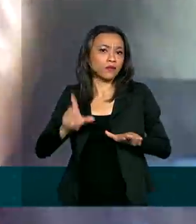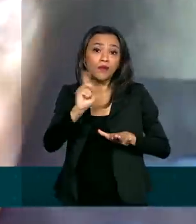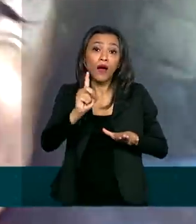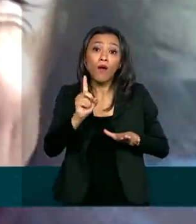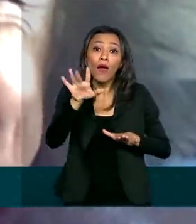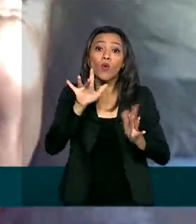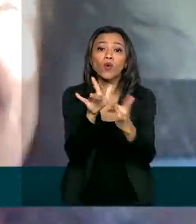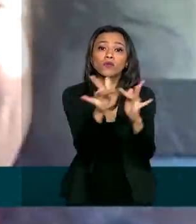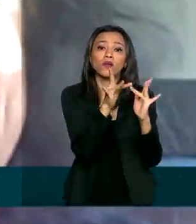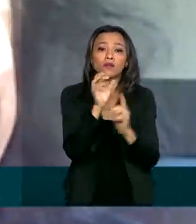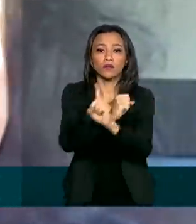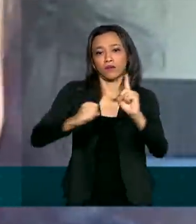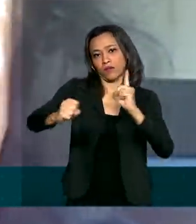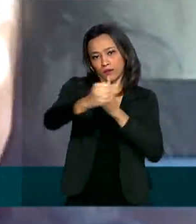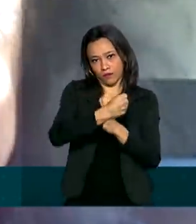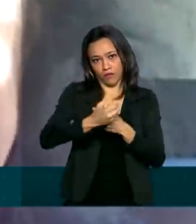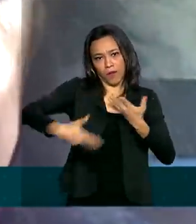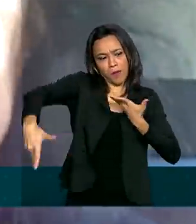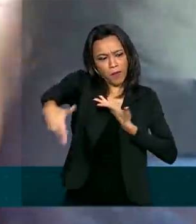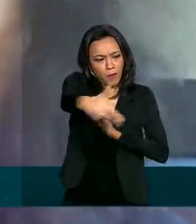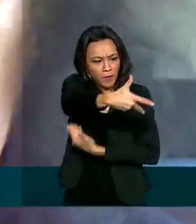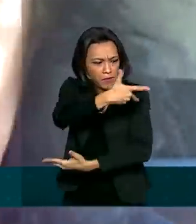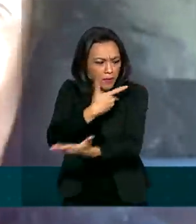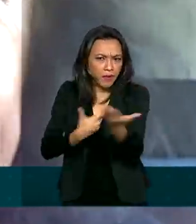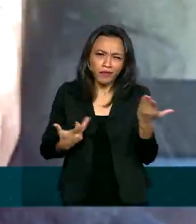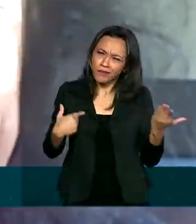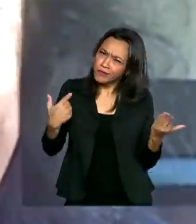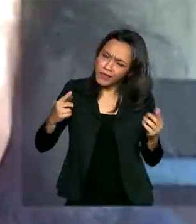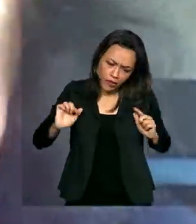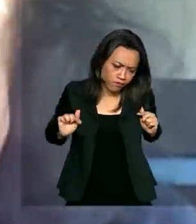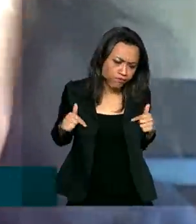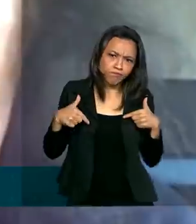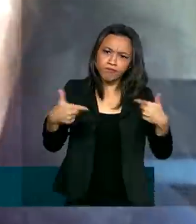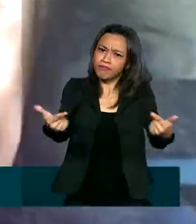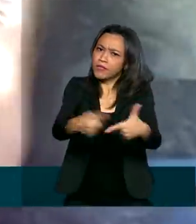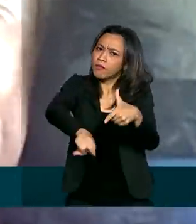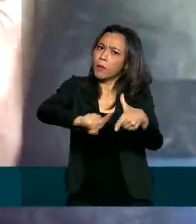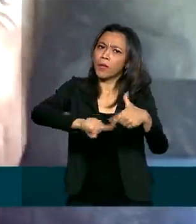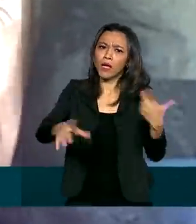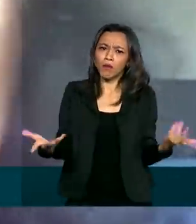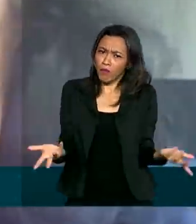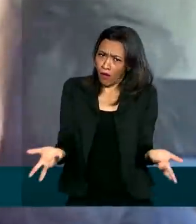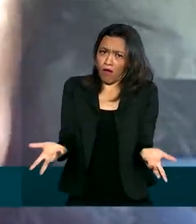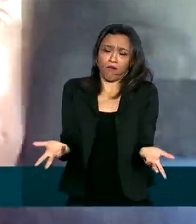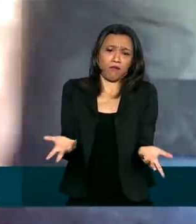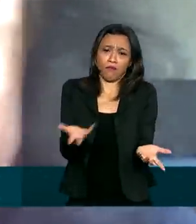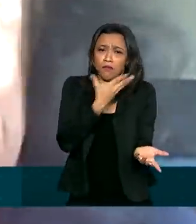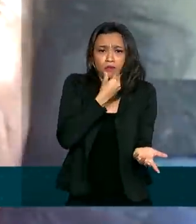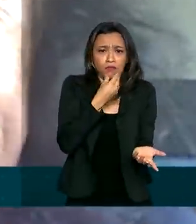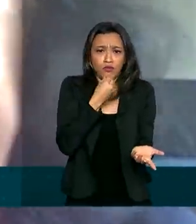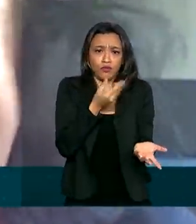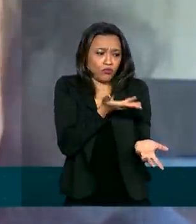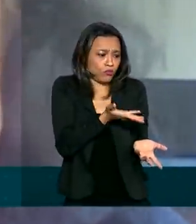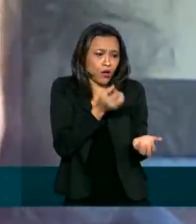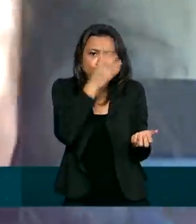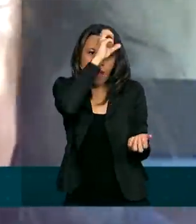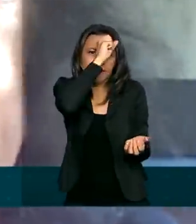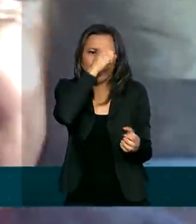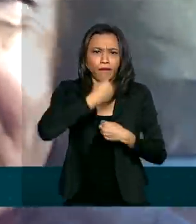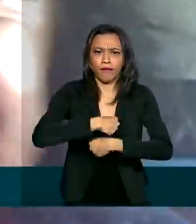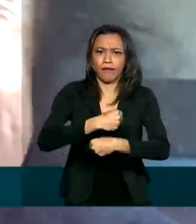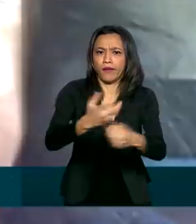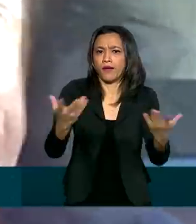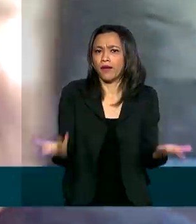Então vamos enfrentar, quer dizer, tem que enfrentar este problema. Não tem nenhum problema que o menino aprenda a varrer